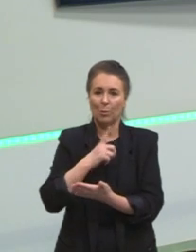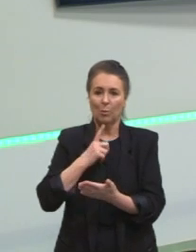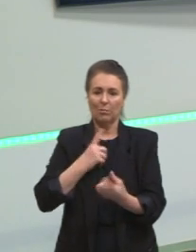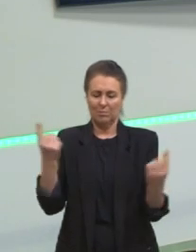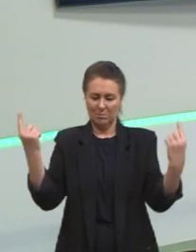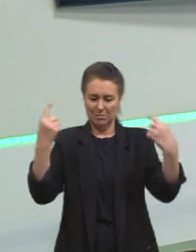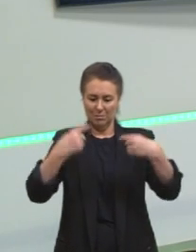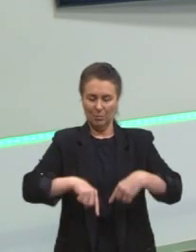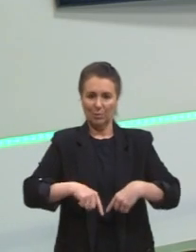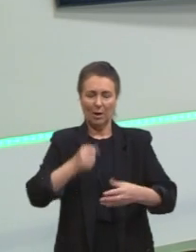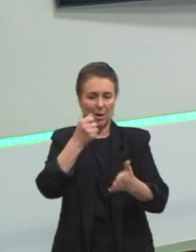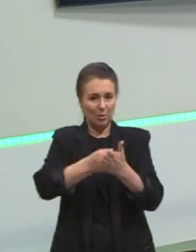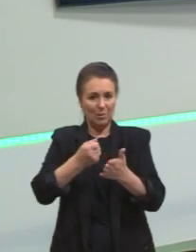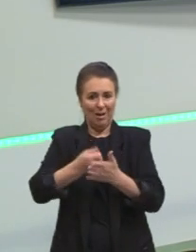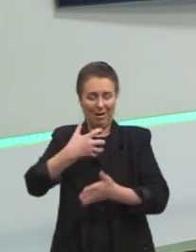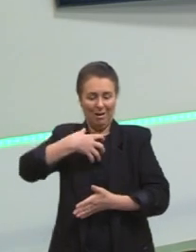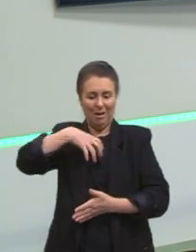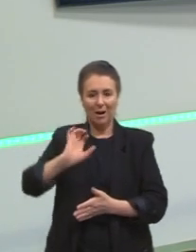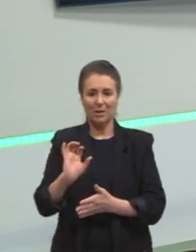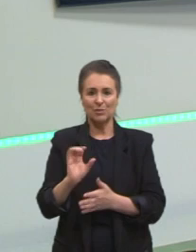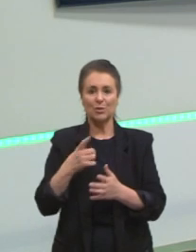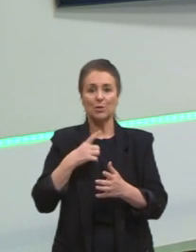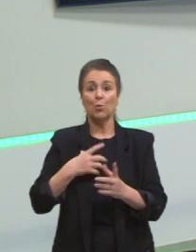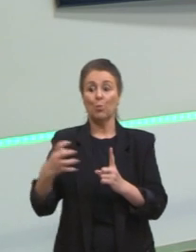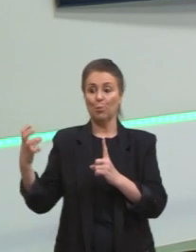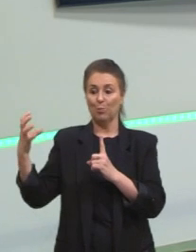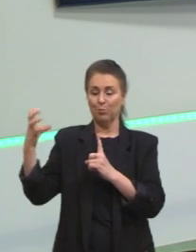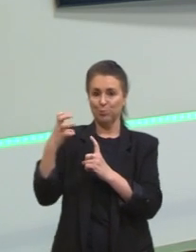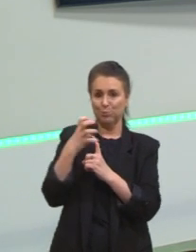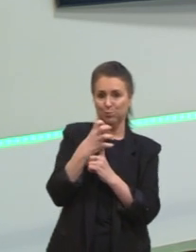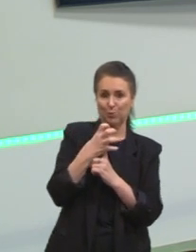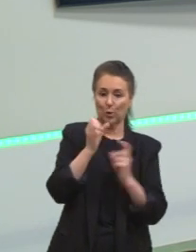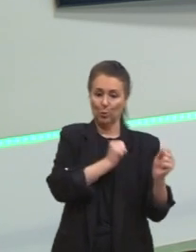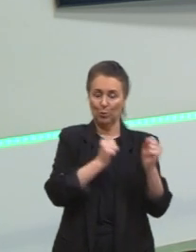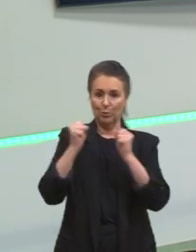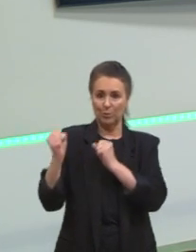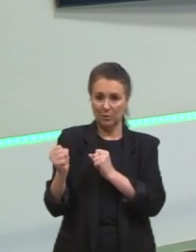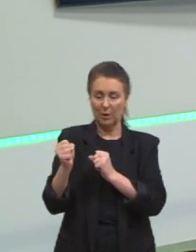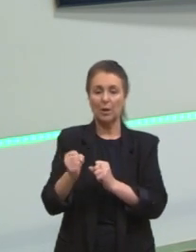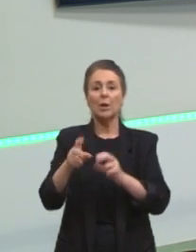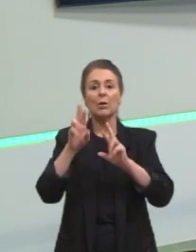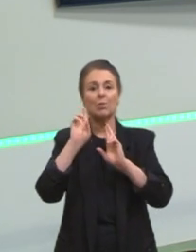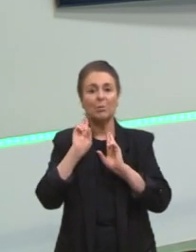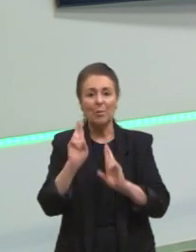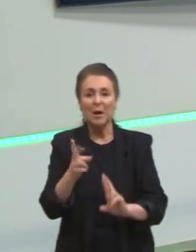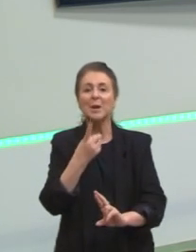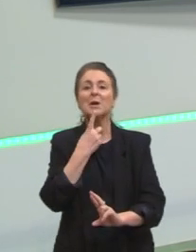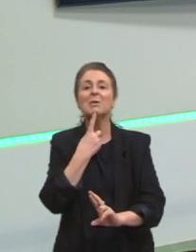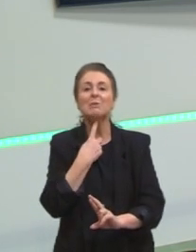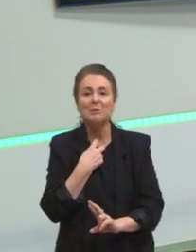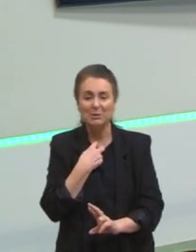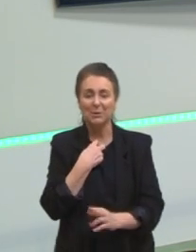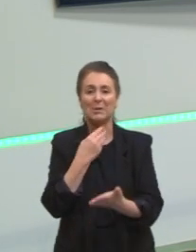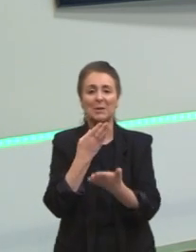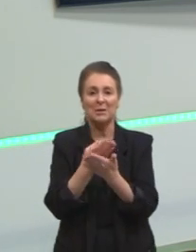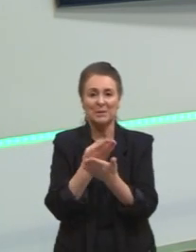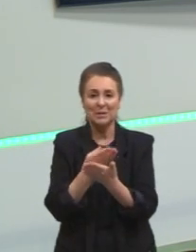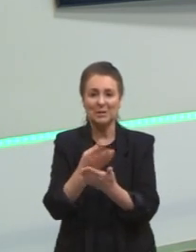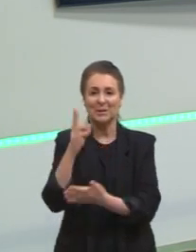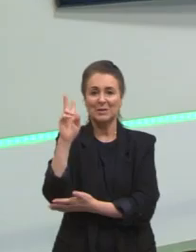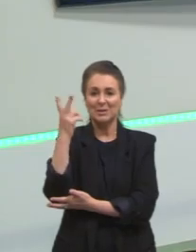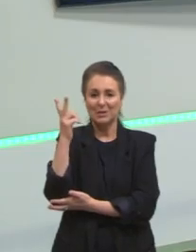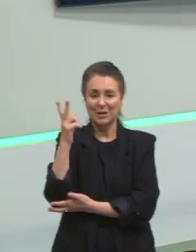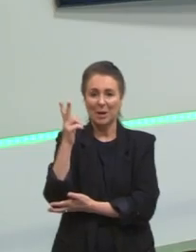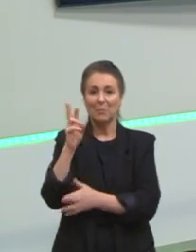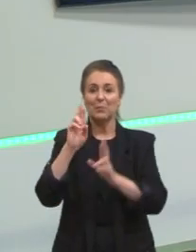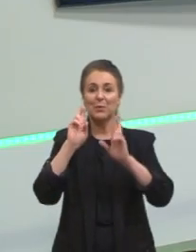antiimperialistas, né? Espero que vocês tenham gostado aí da nossa aventura pela história, que hoje é a nossa última aula. Então, espero